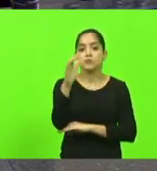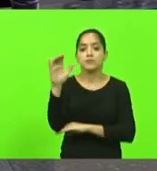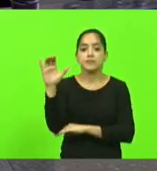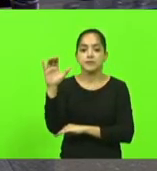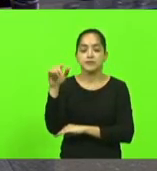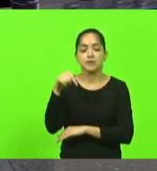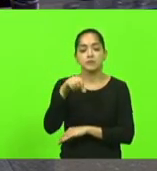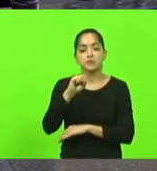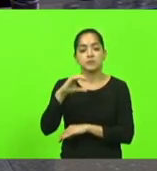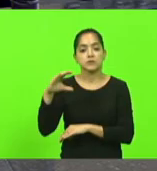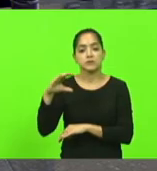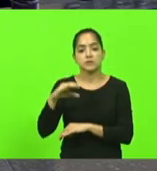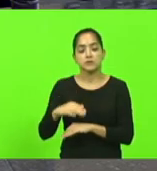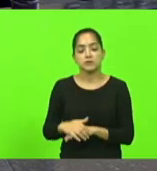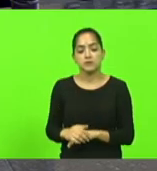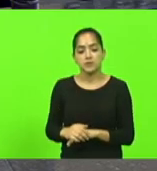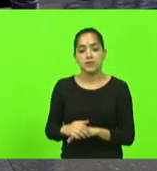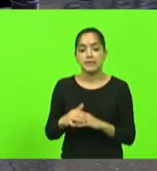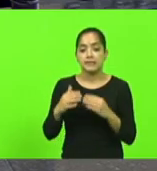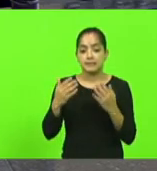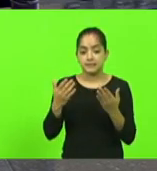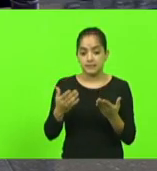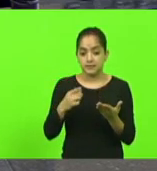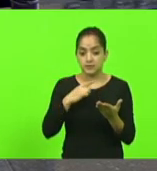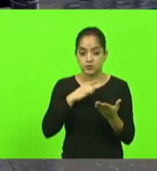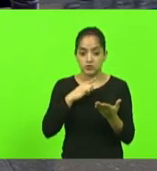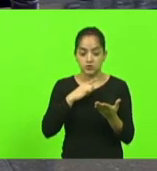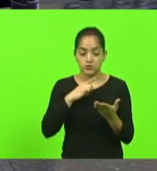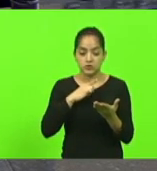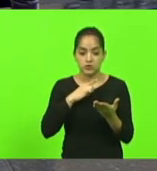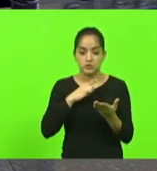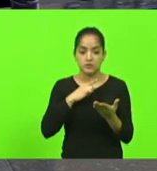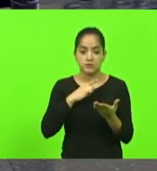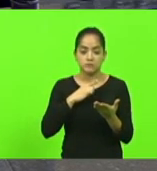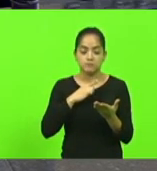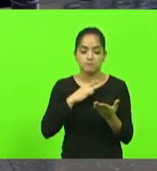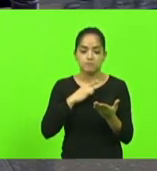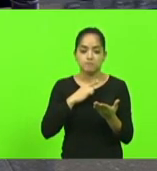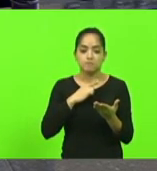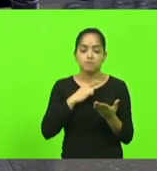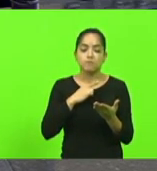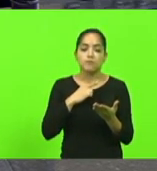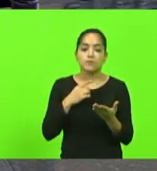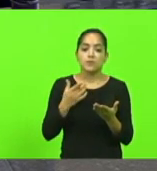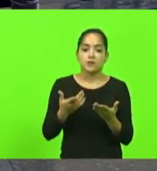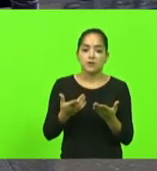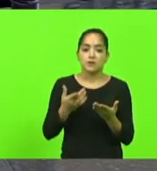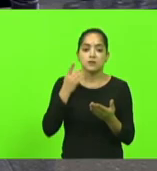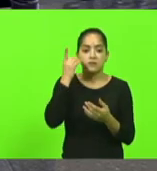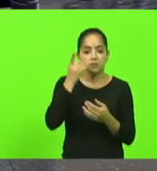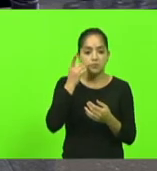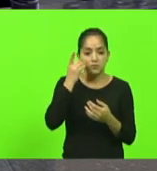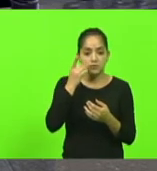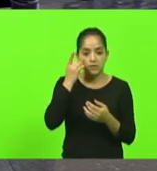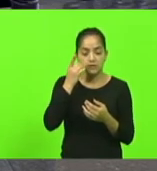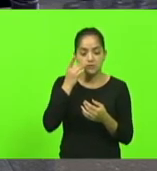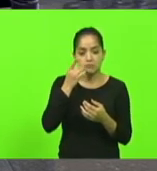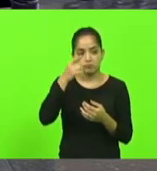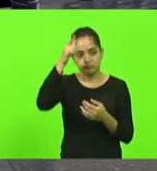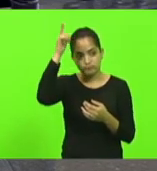Santa Catarina e a gente tinha tivemos aqui deputado Sargento Lima